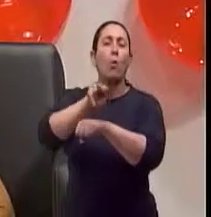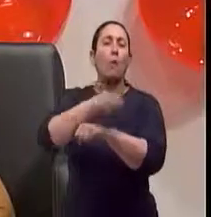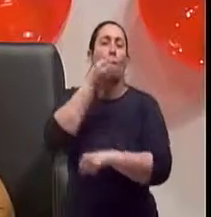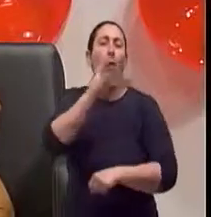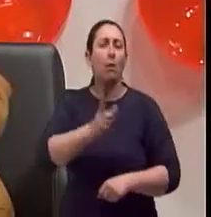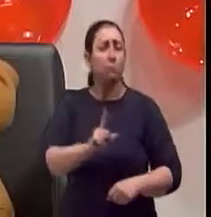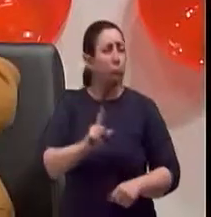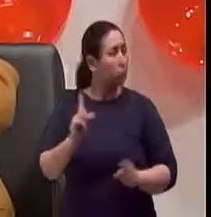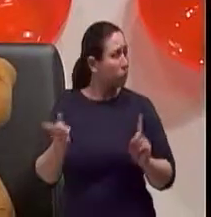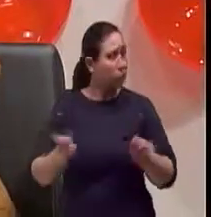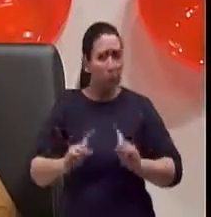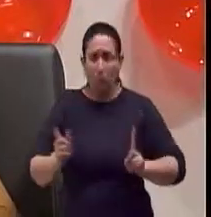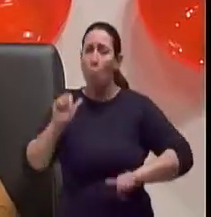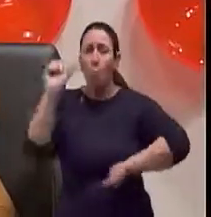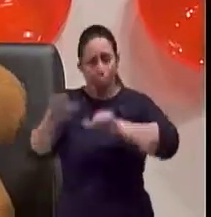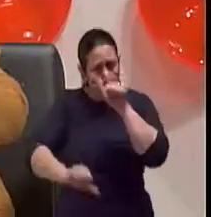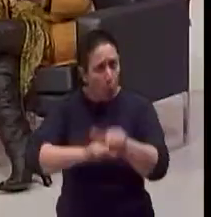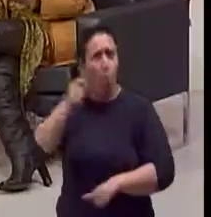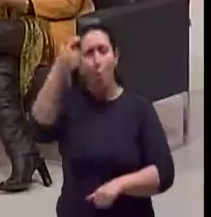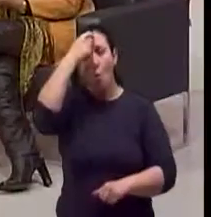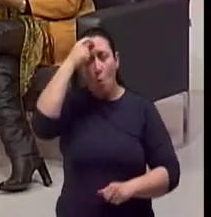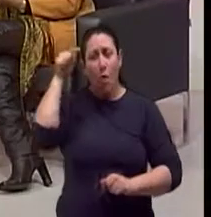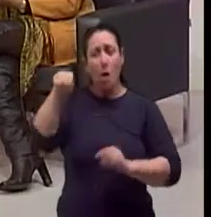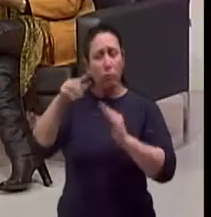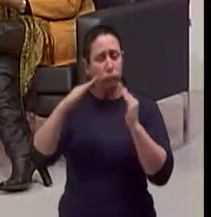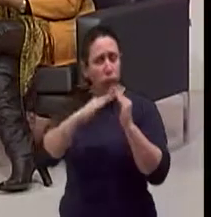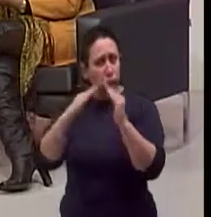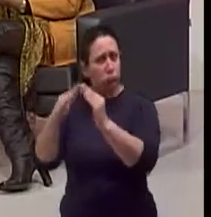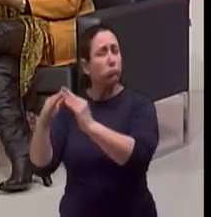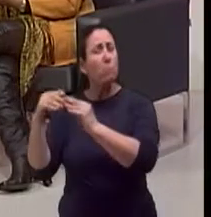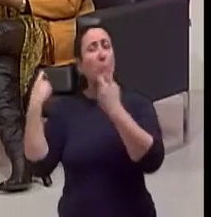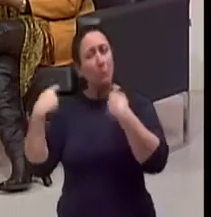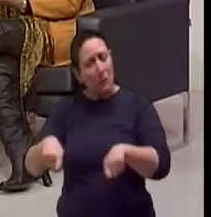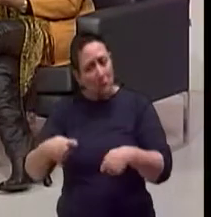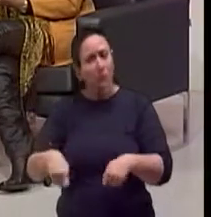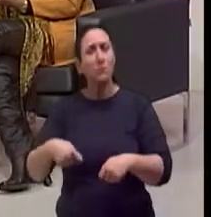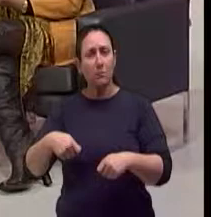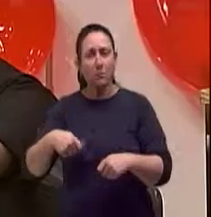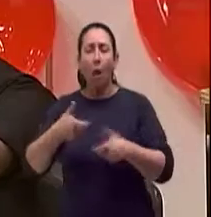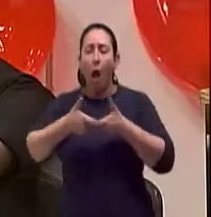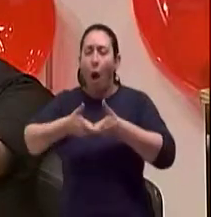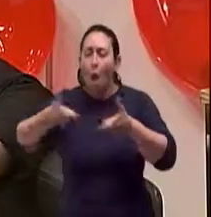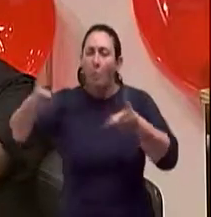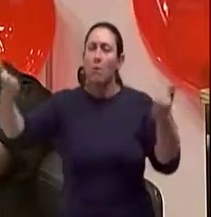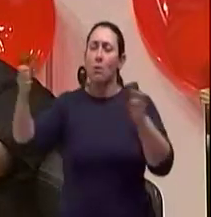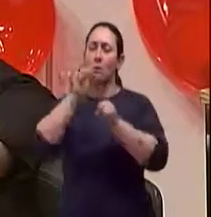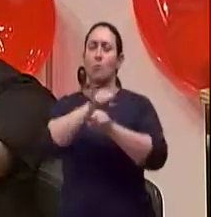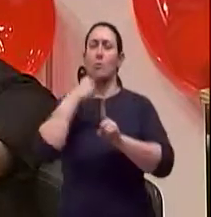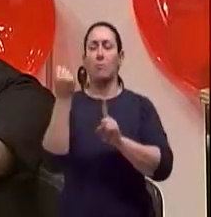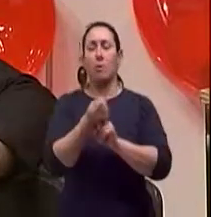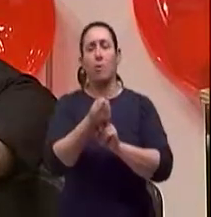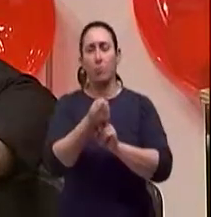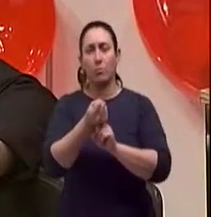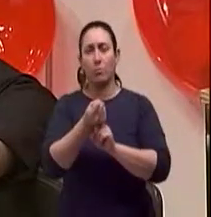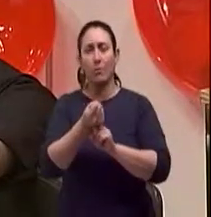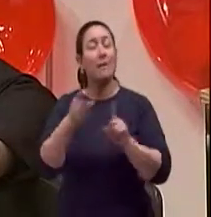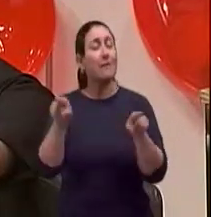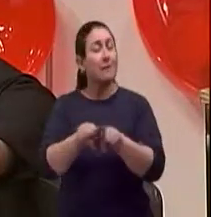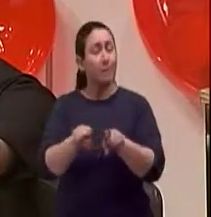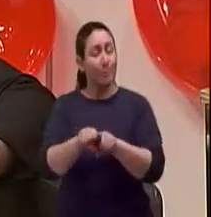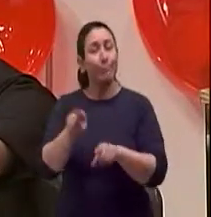não é isso, hoje tem que ser inserido na sociedade essas casas. Tem que ser inserido, tem que ser melhor